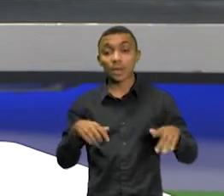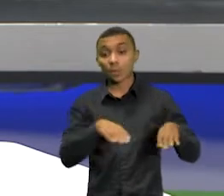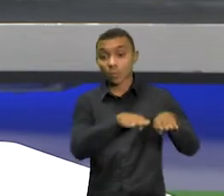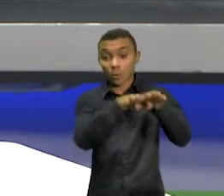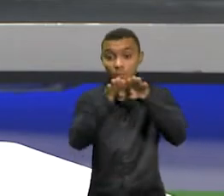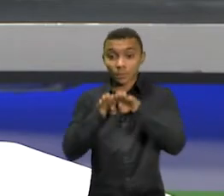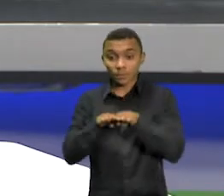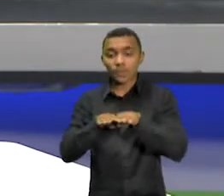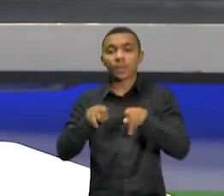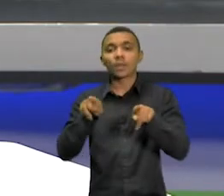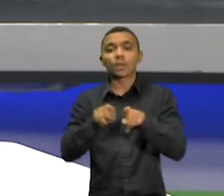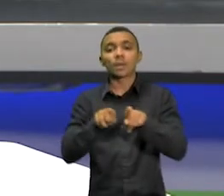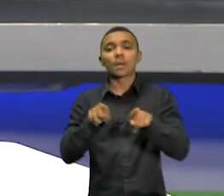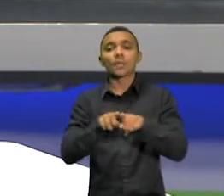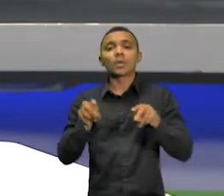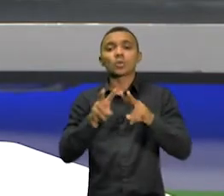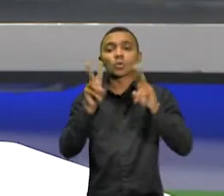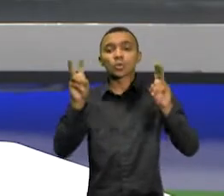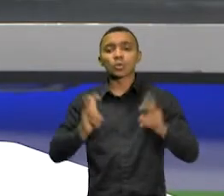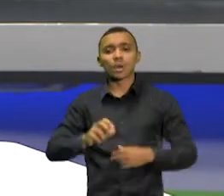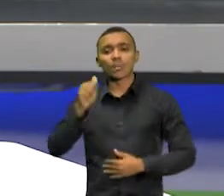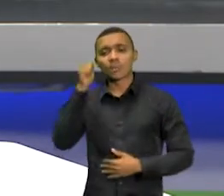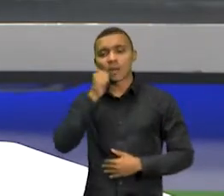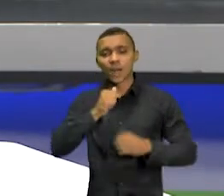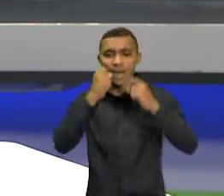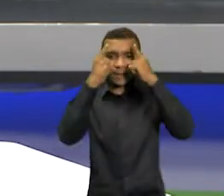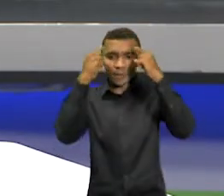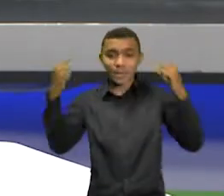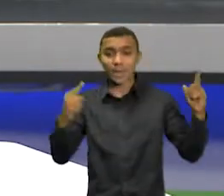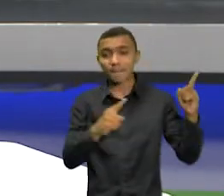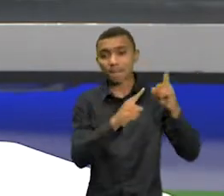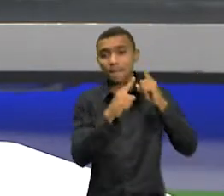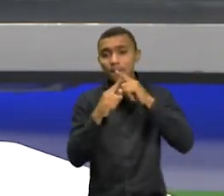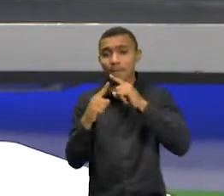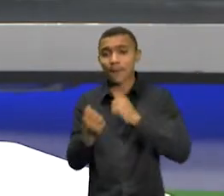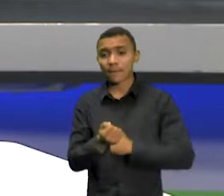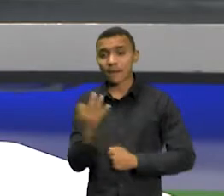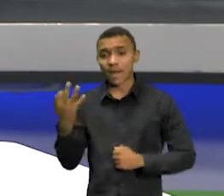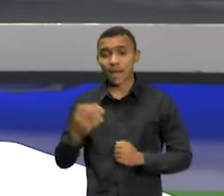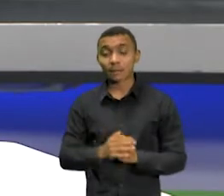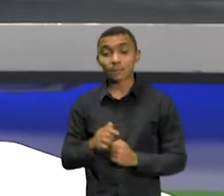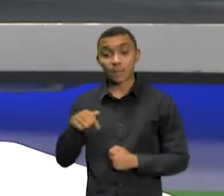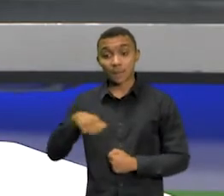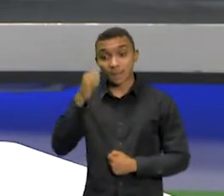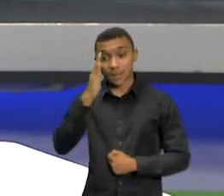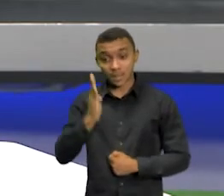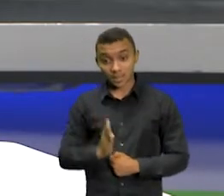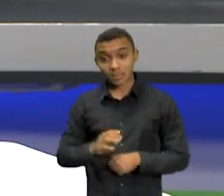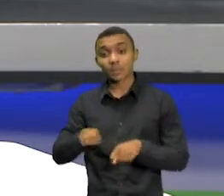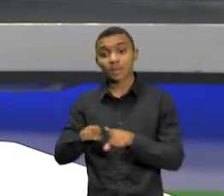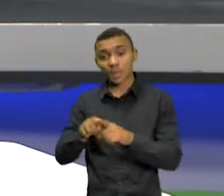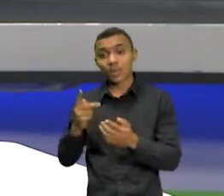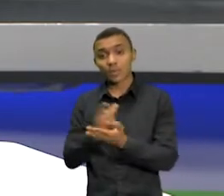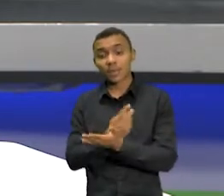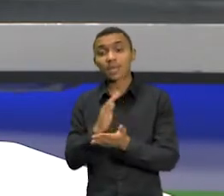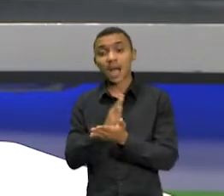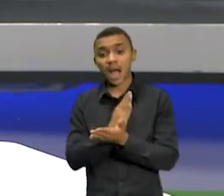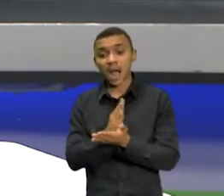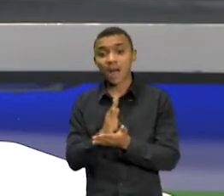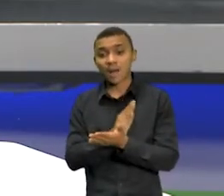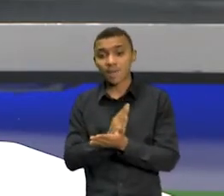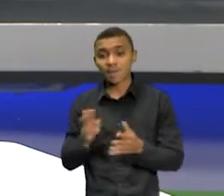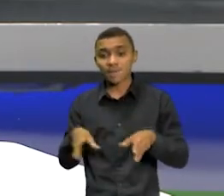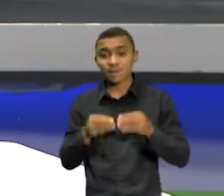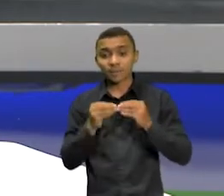mulheres contra a violência em variadas formas. No Brasil, ambientalistas também são alvos de agressões. Oito em cada